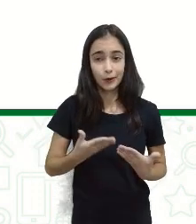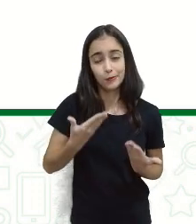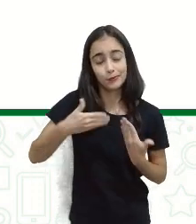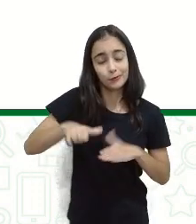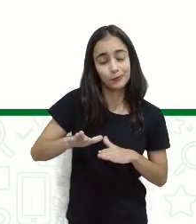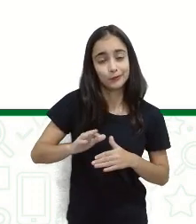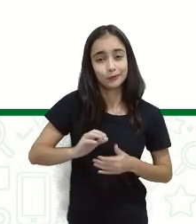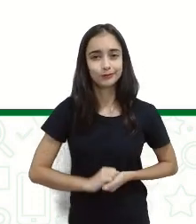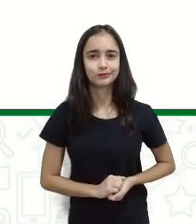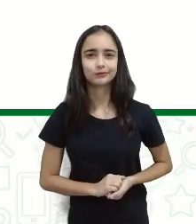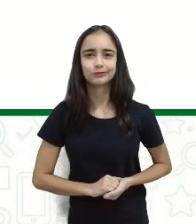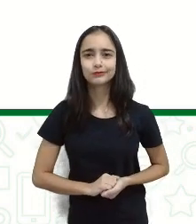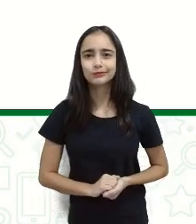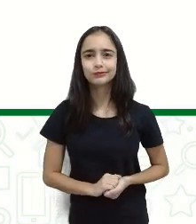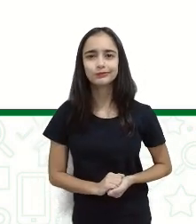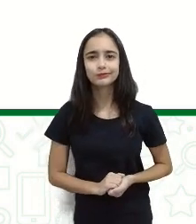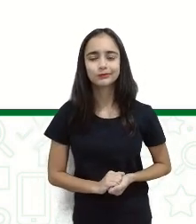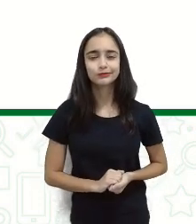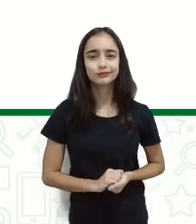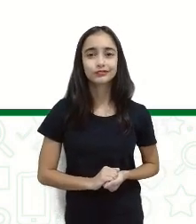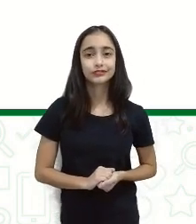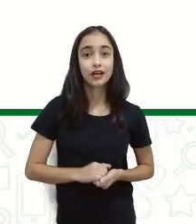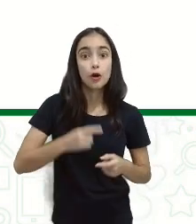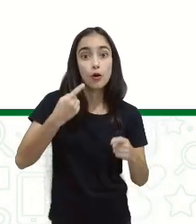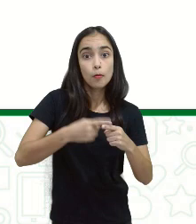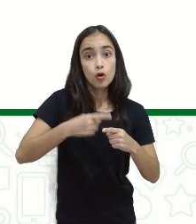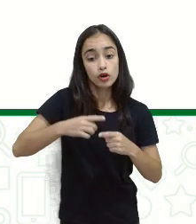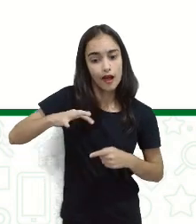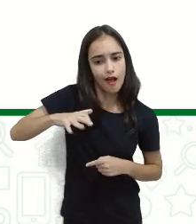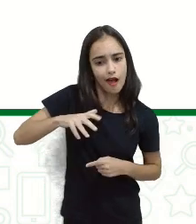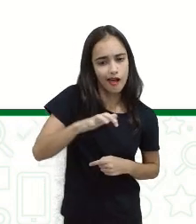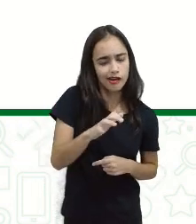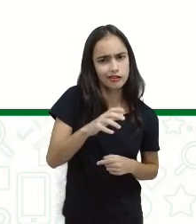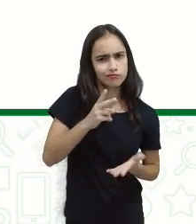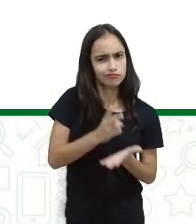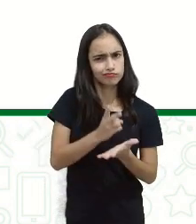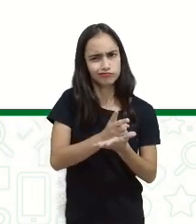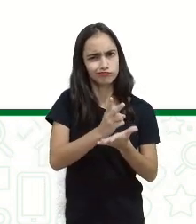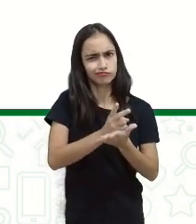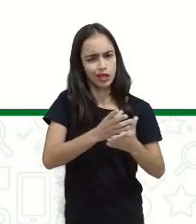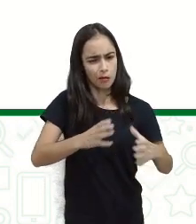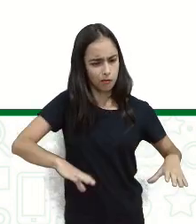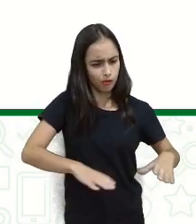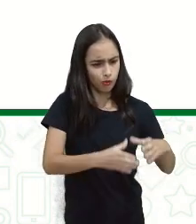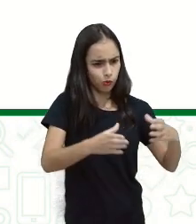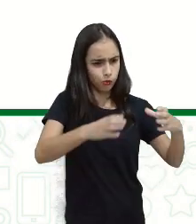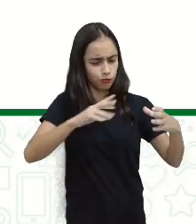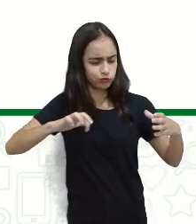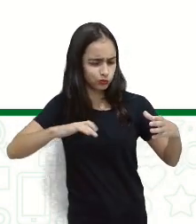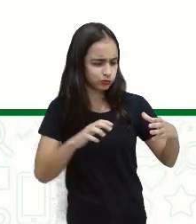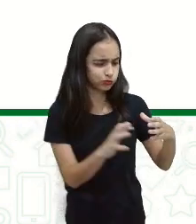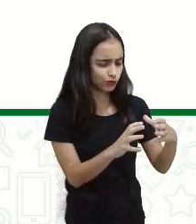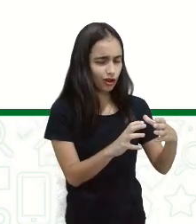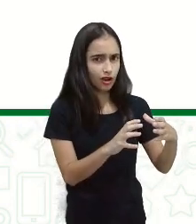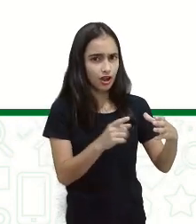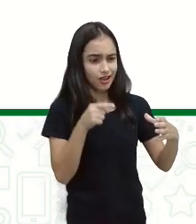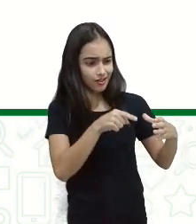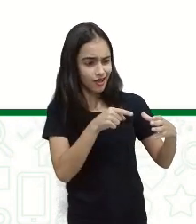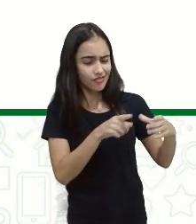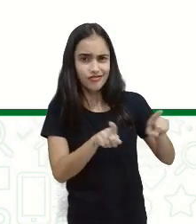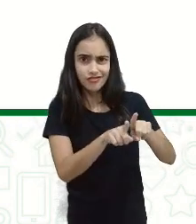adoro esse. É porque a aranha arranha a jarra. A jarra arranha a aranha.